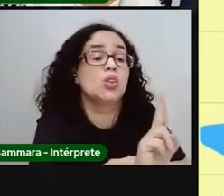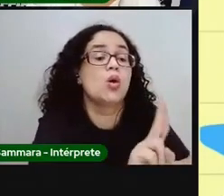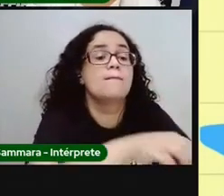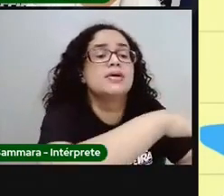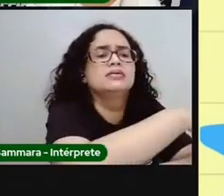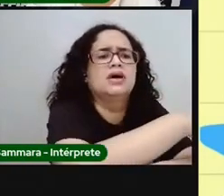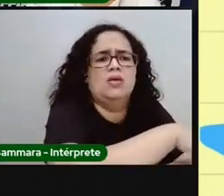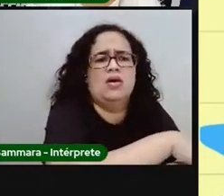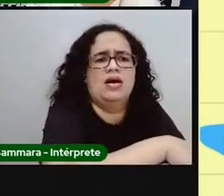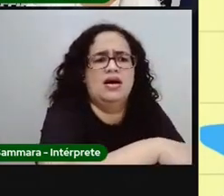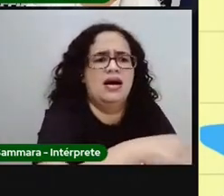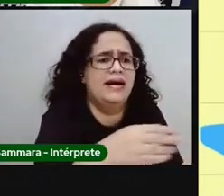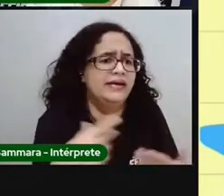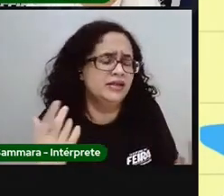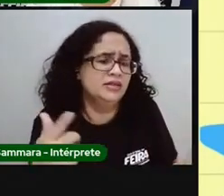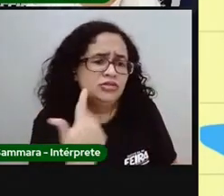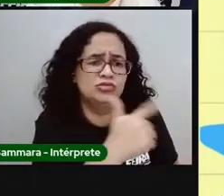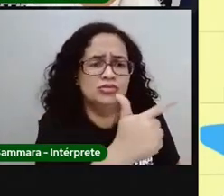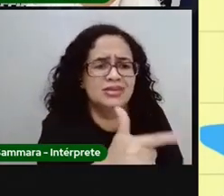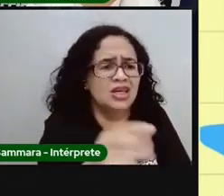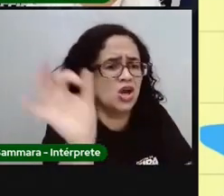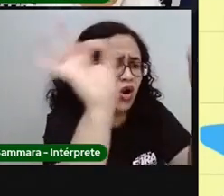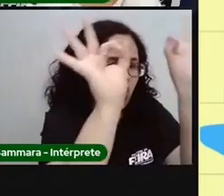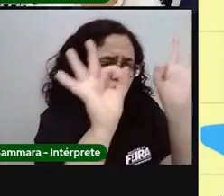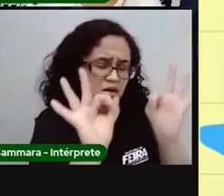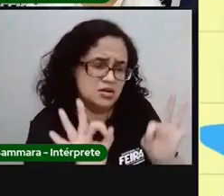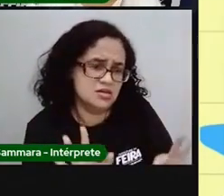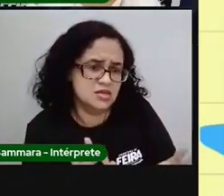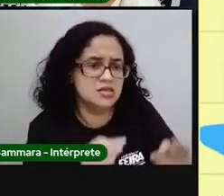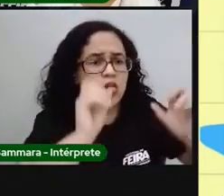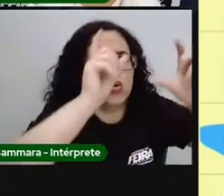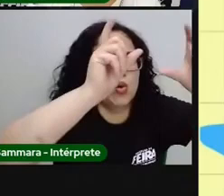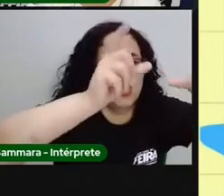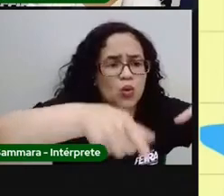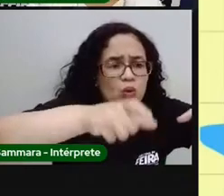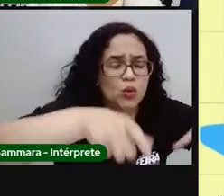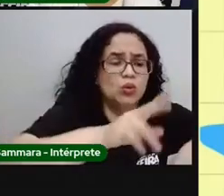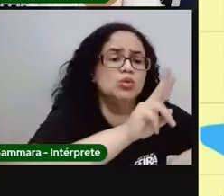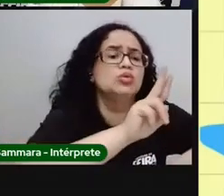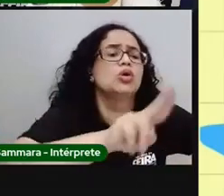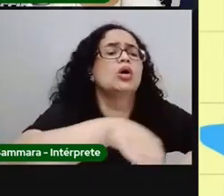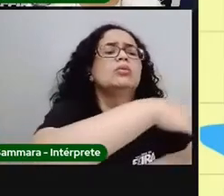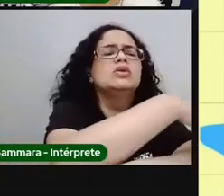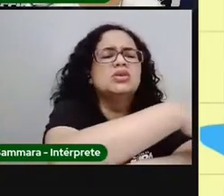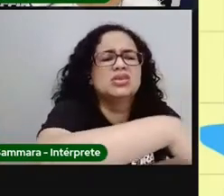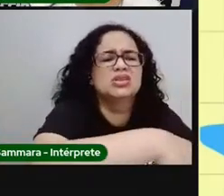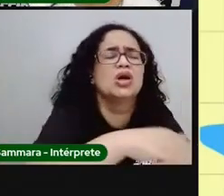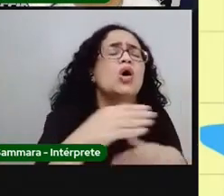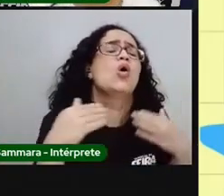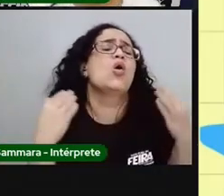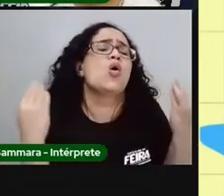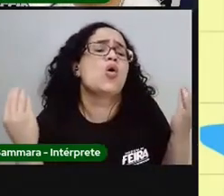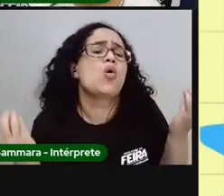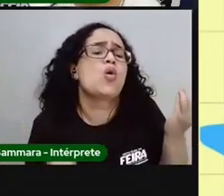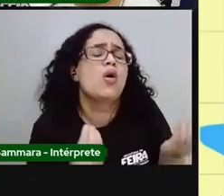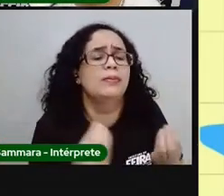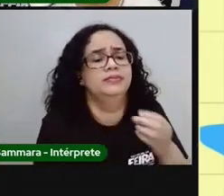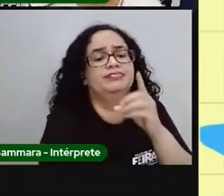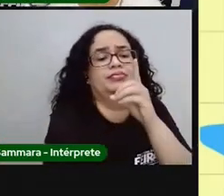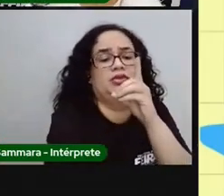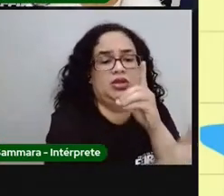cidade não fosse organizada desse jeito assim, em bairros, com os nomes das ruas, como é que a gente ia encontrar os endereços?